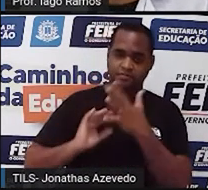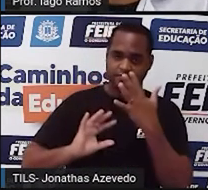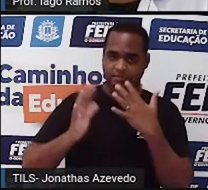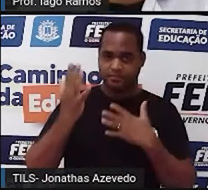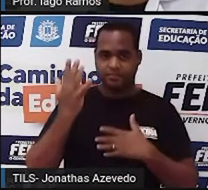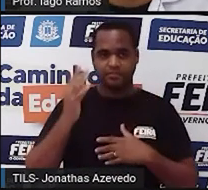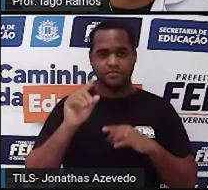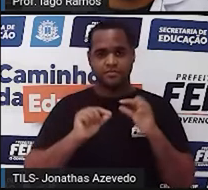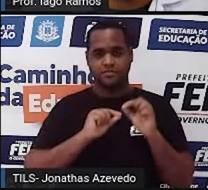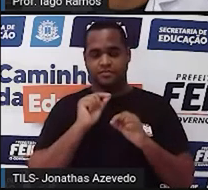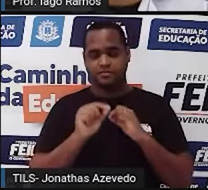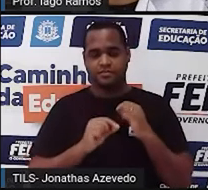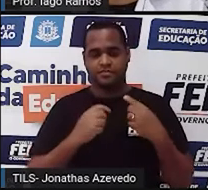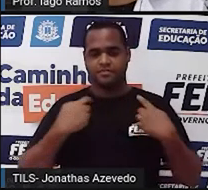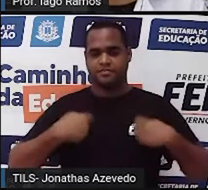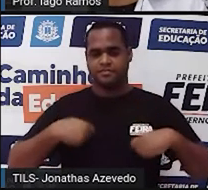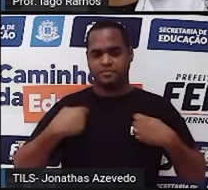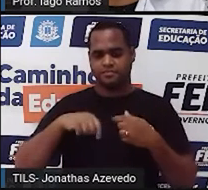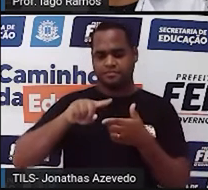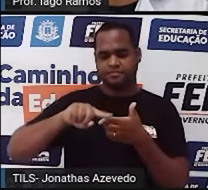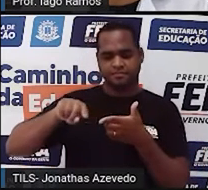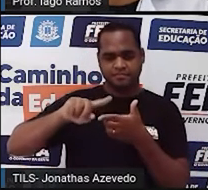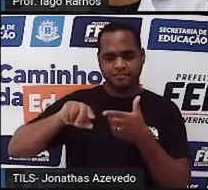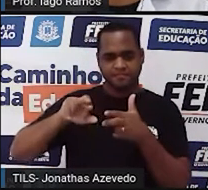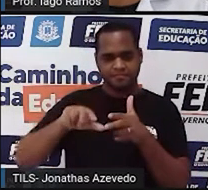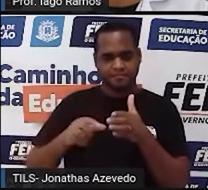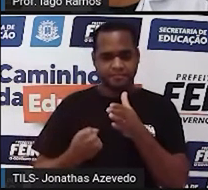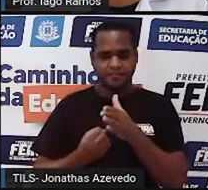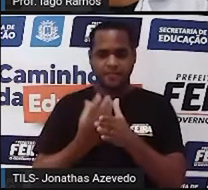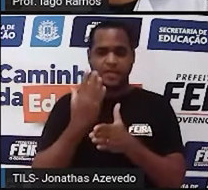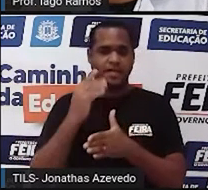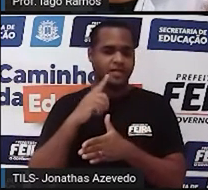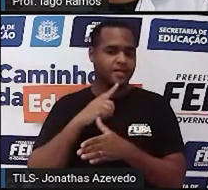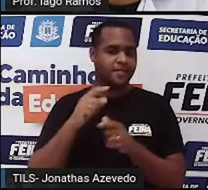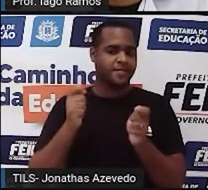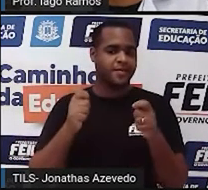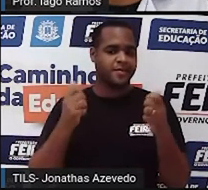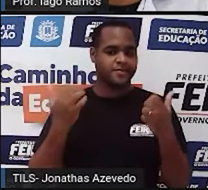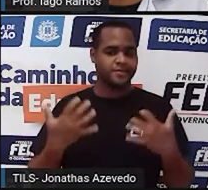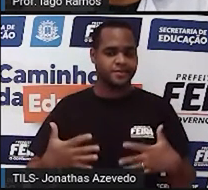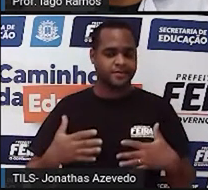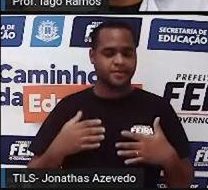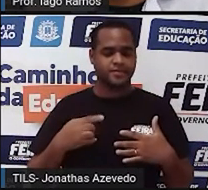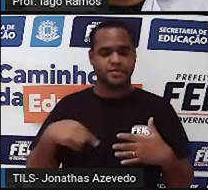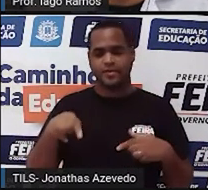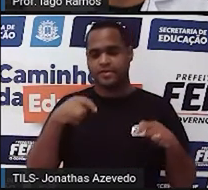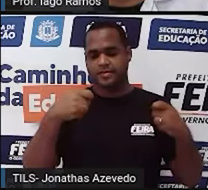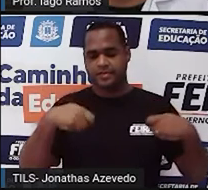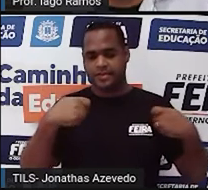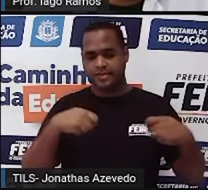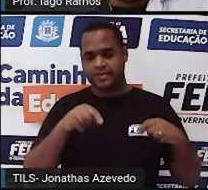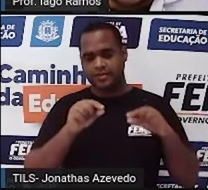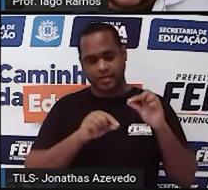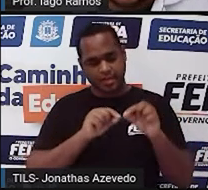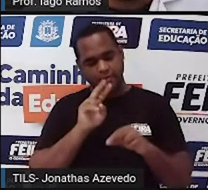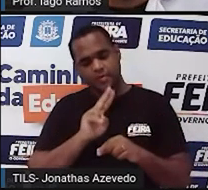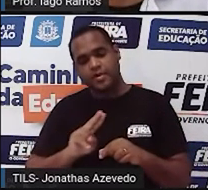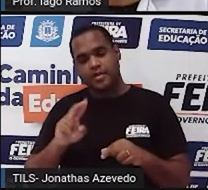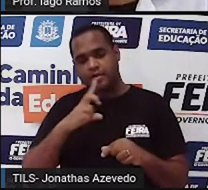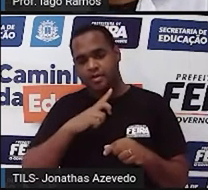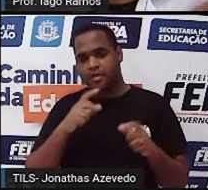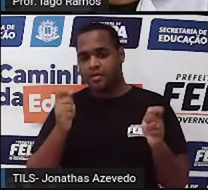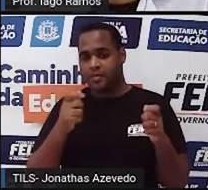em quais problemas que possam surgir diante de nós e que a gente precisa fazer uso, que a gente precisa usar